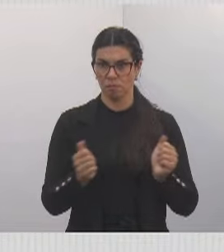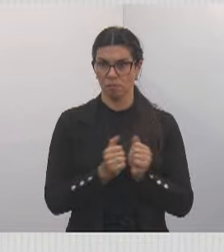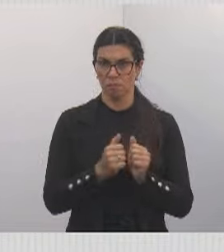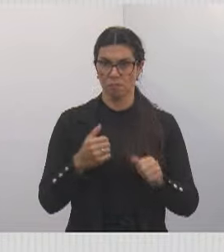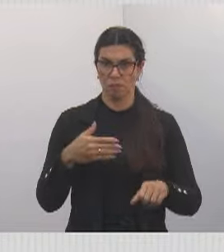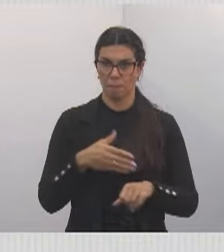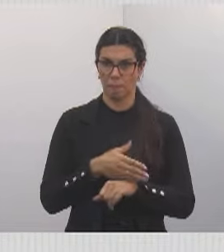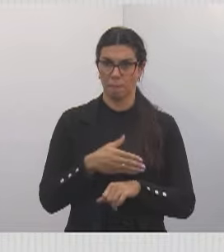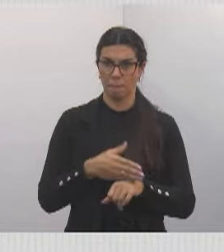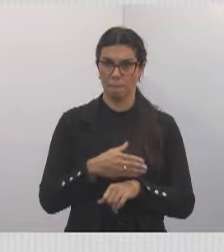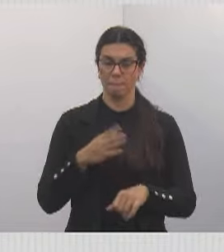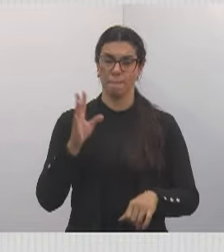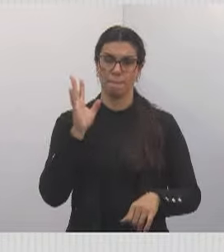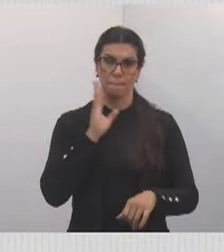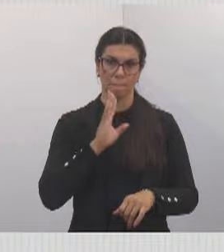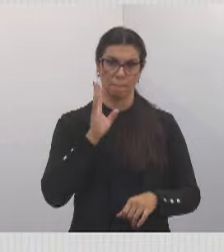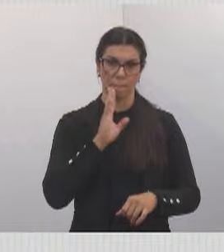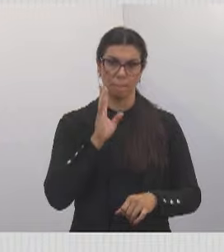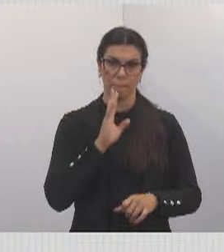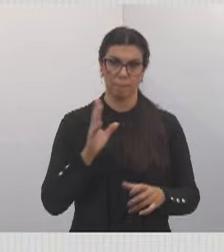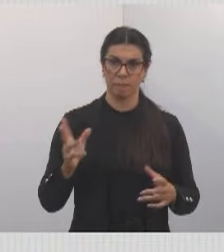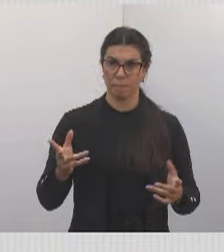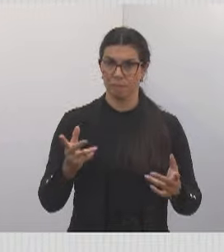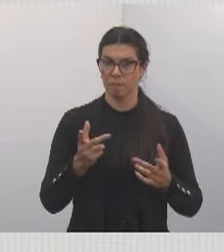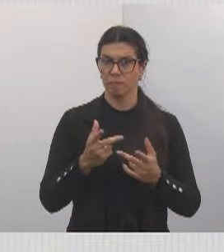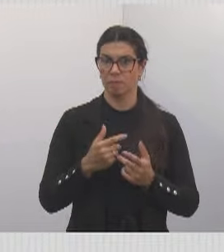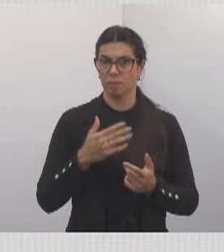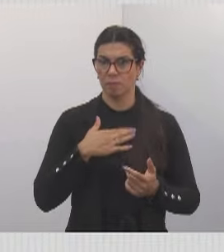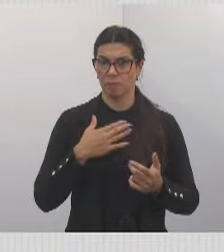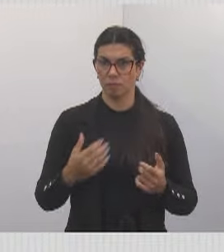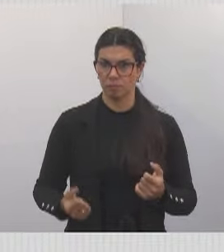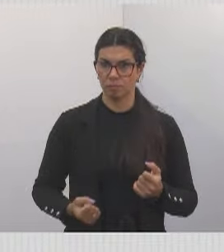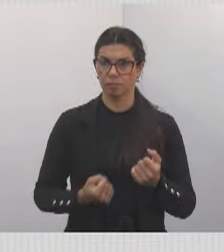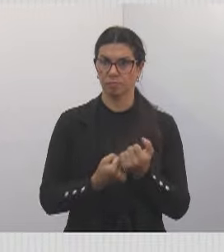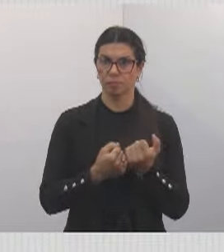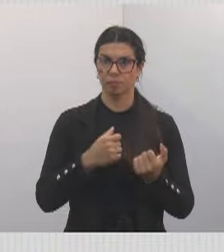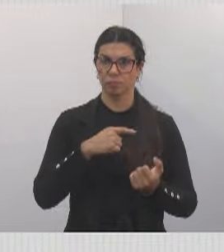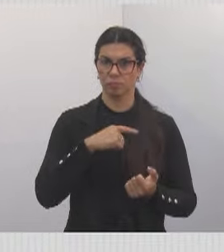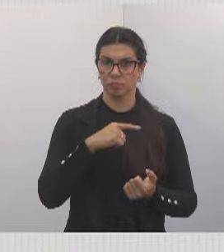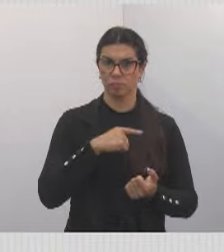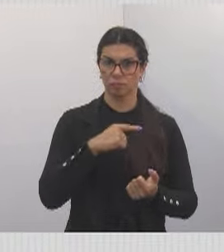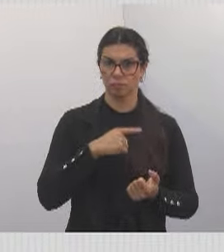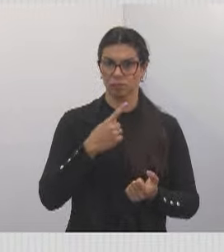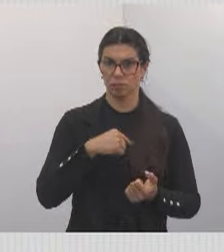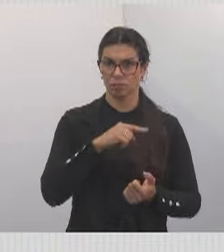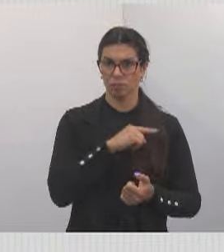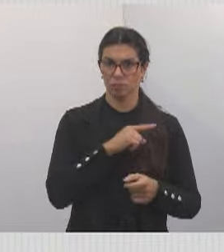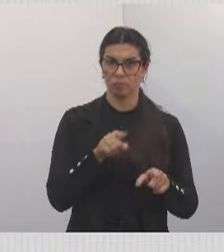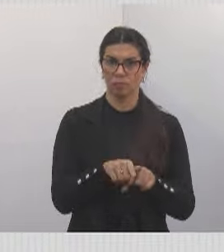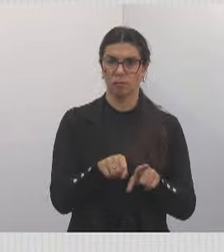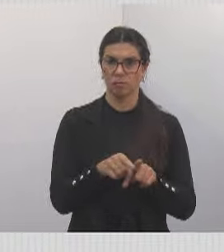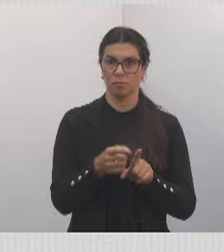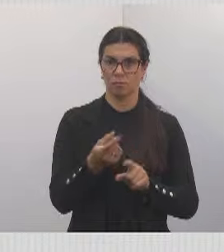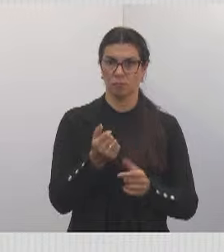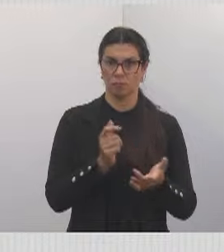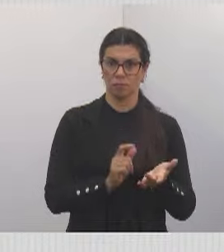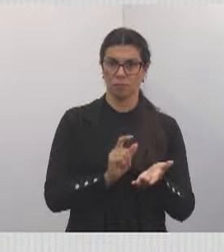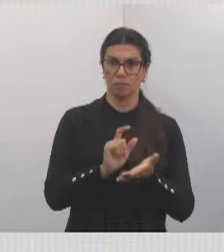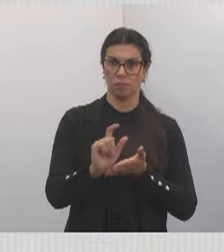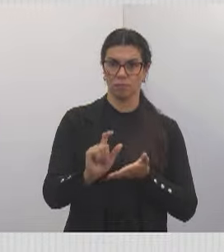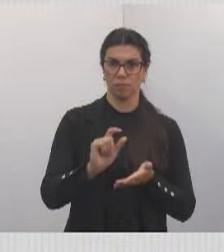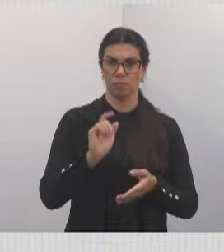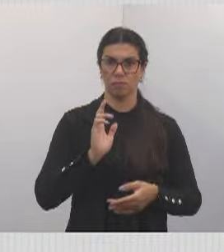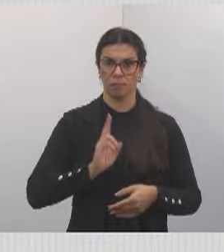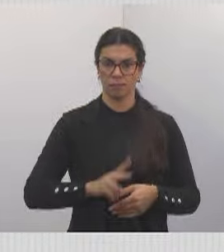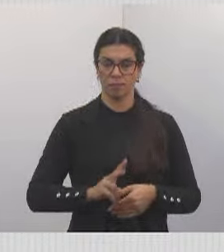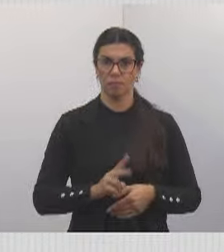ímpar, muito bacana. Eles têm o meu total apoio. Inclusive, a gente entrega as emendas para eles. É o segundo ano